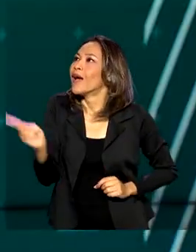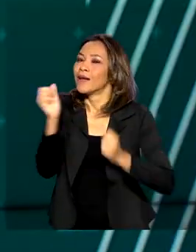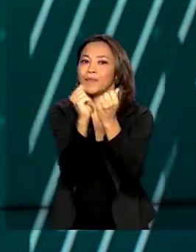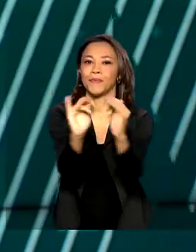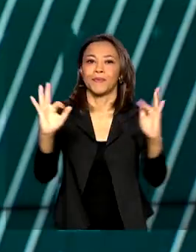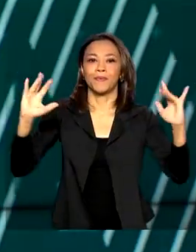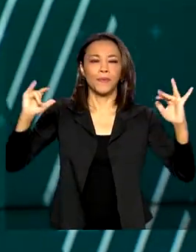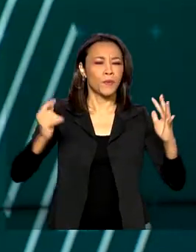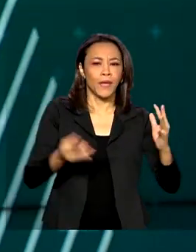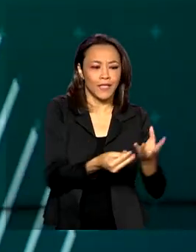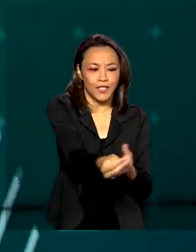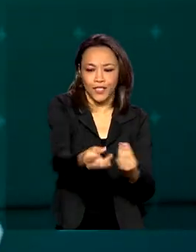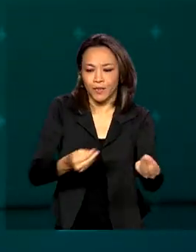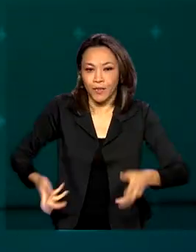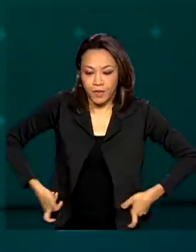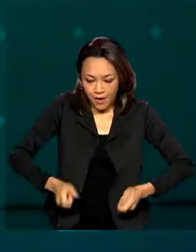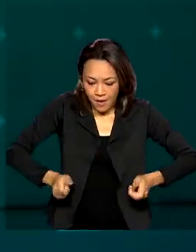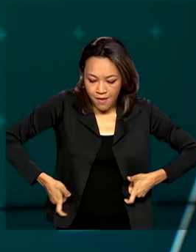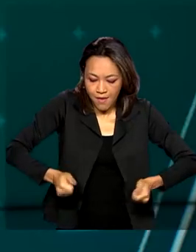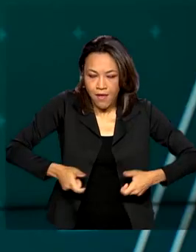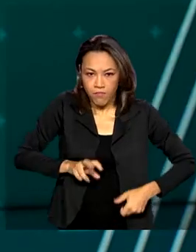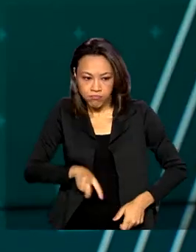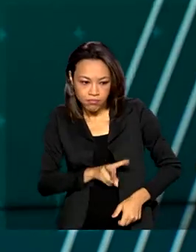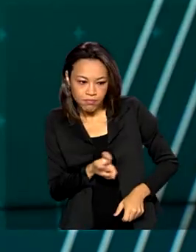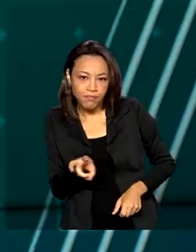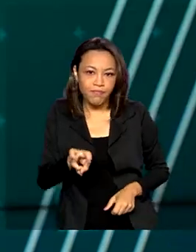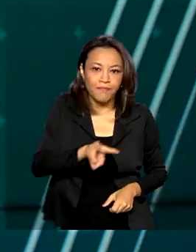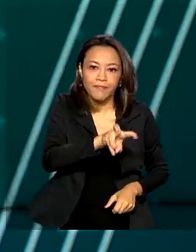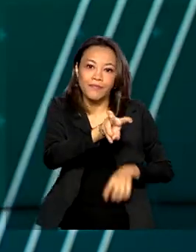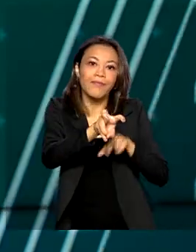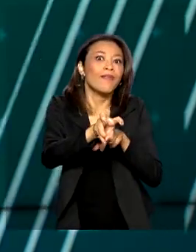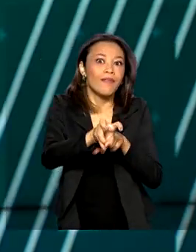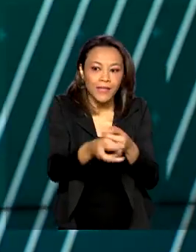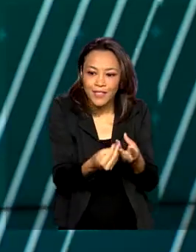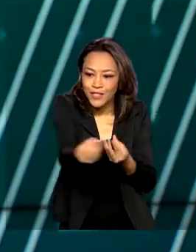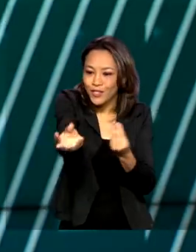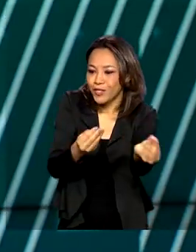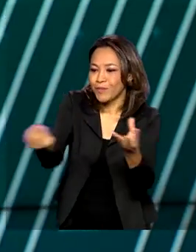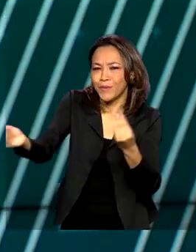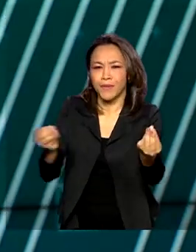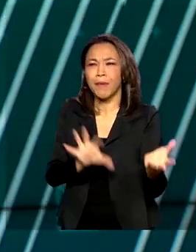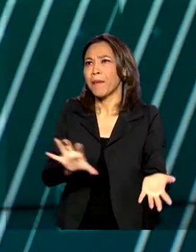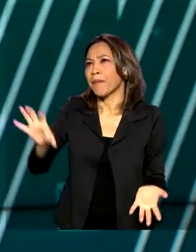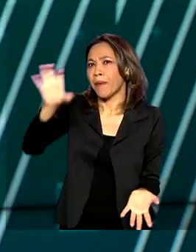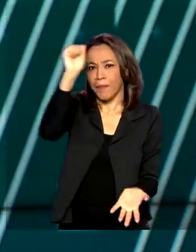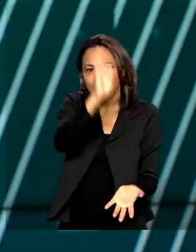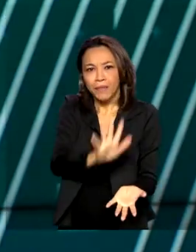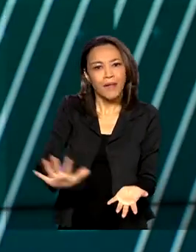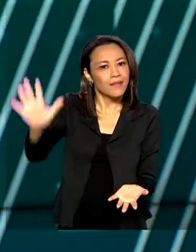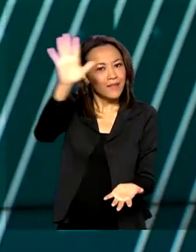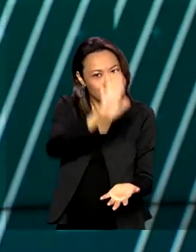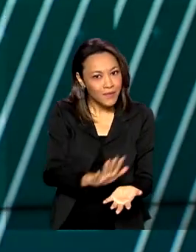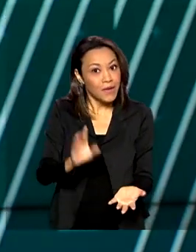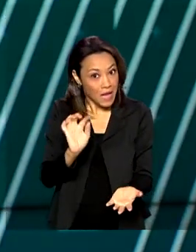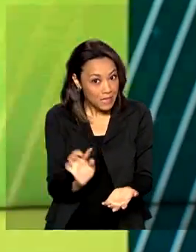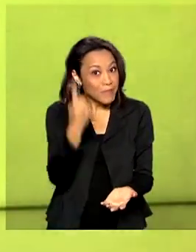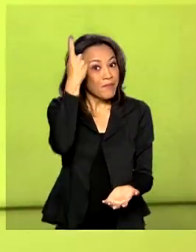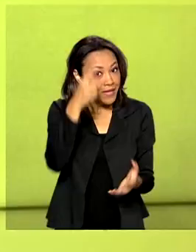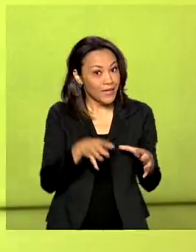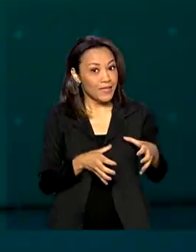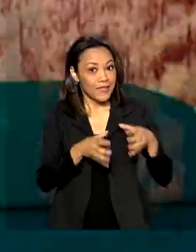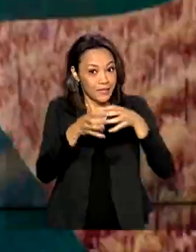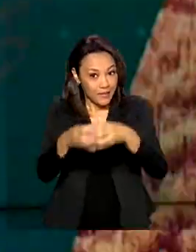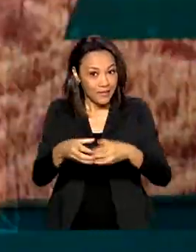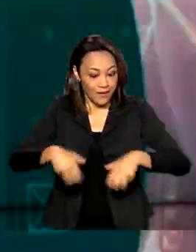rodas adaptadas para trilhas. Elas serão distribuídas para parques em várias regiões do país. As primeiras já foram entregues